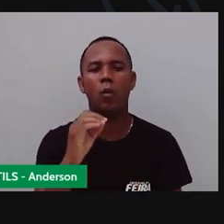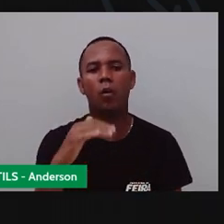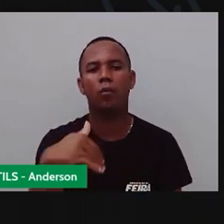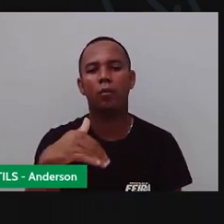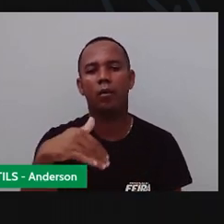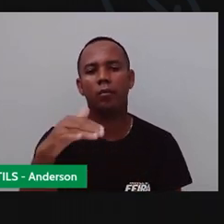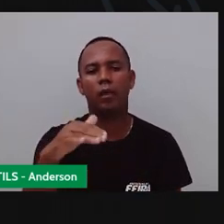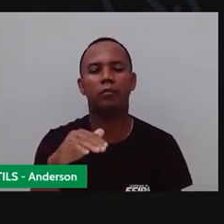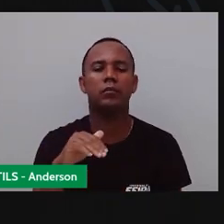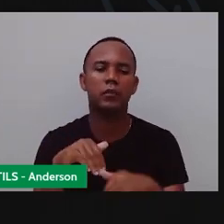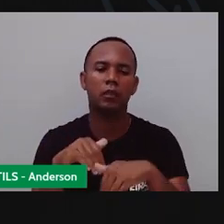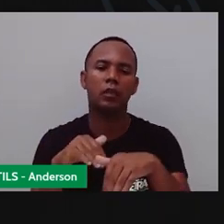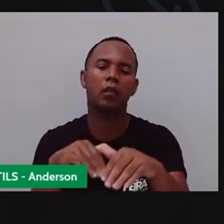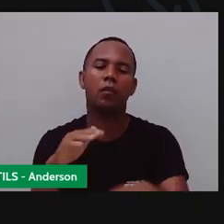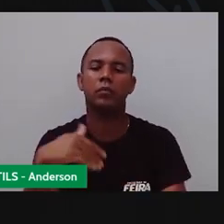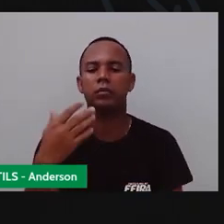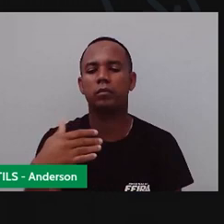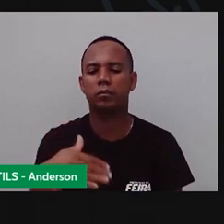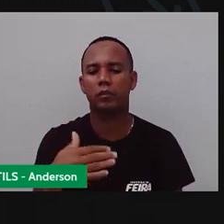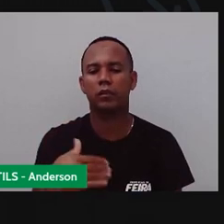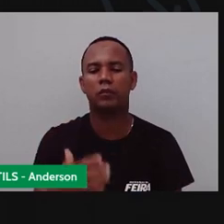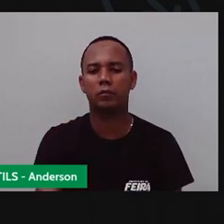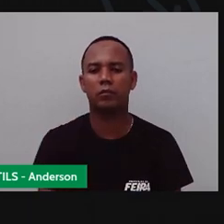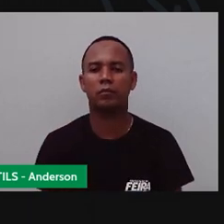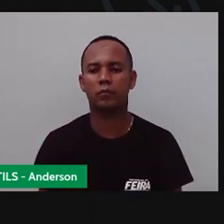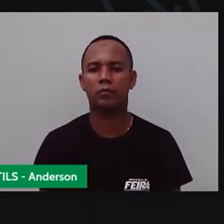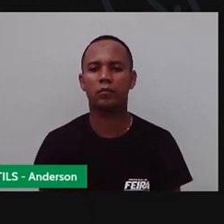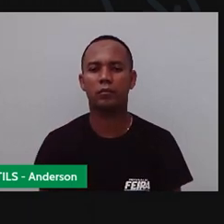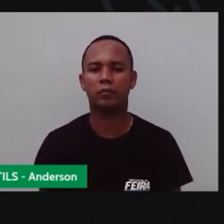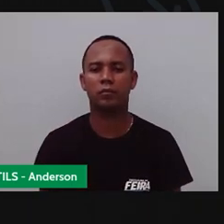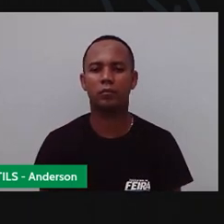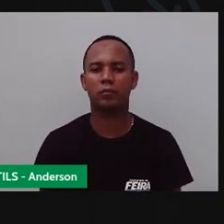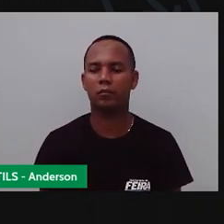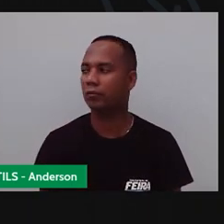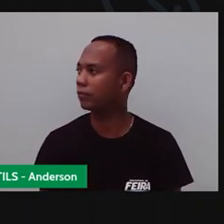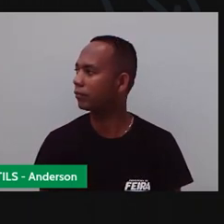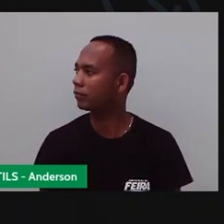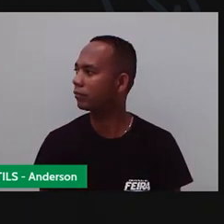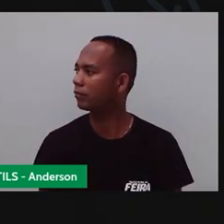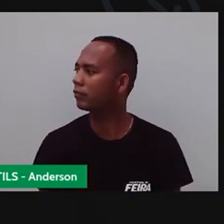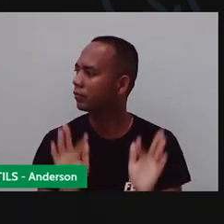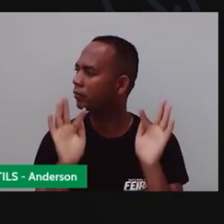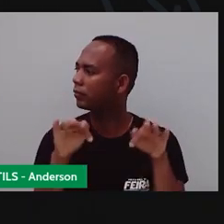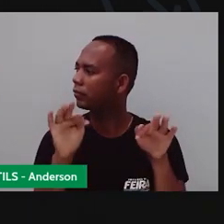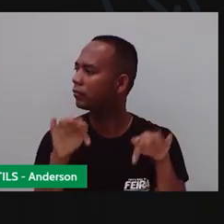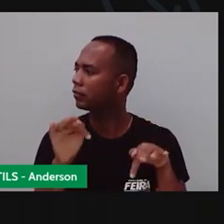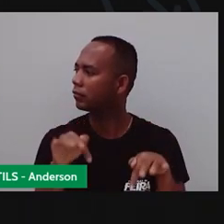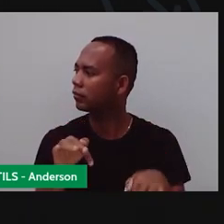Outubro. Depois de outubro. A gente tem quem agora? Quase no final do ano.